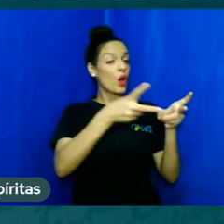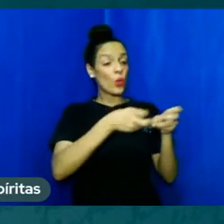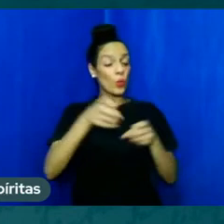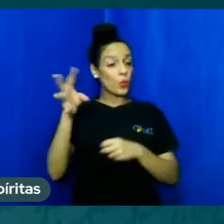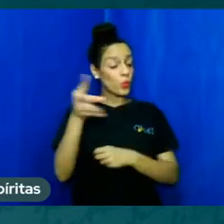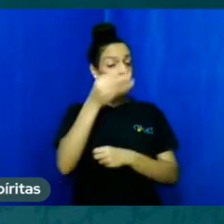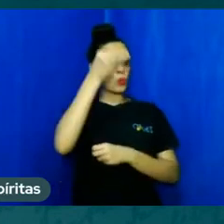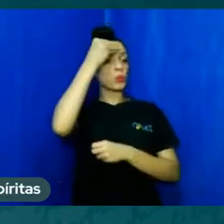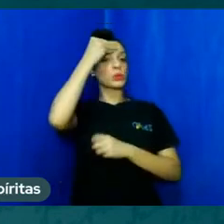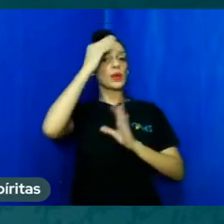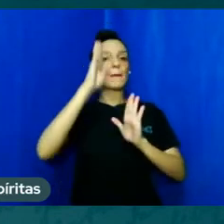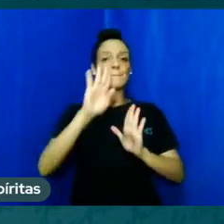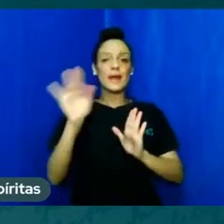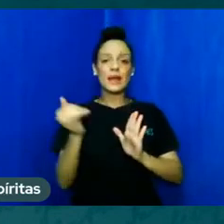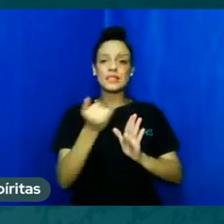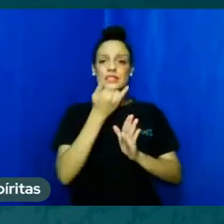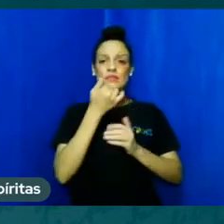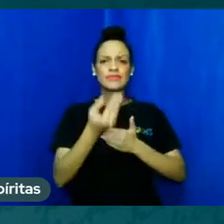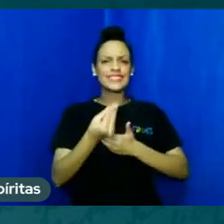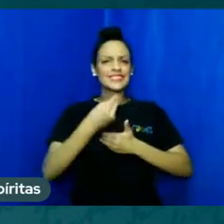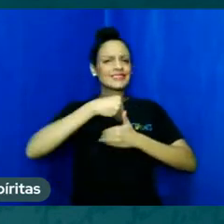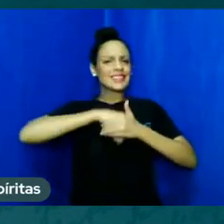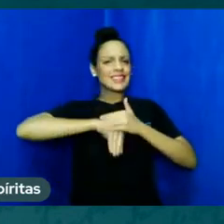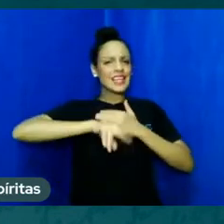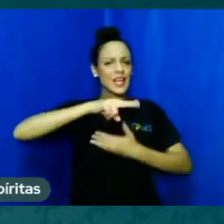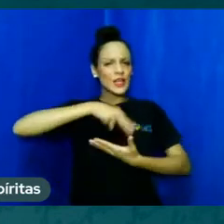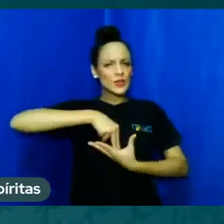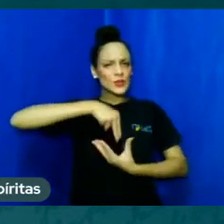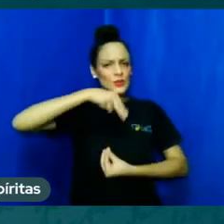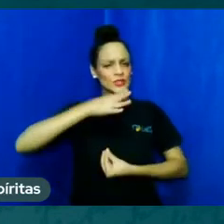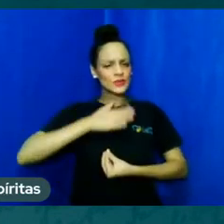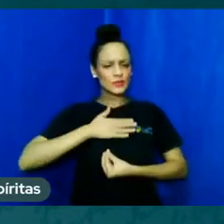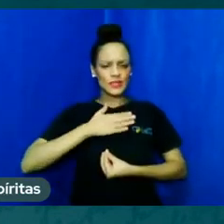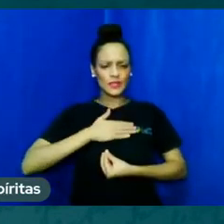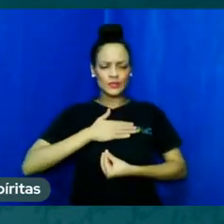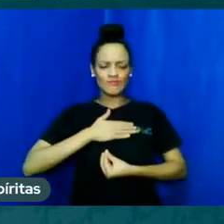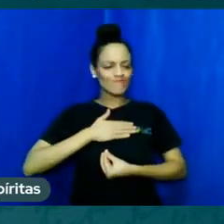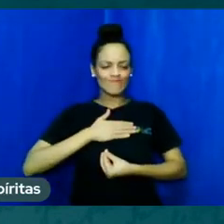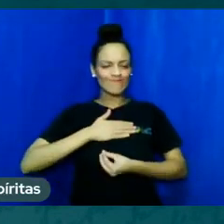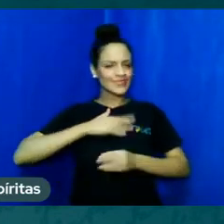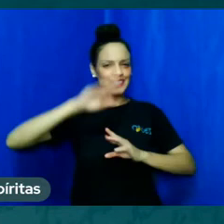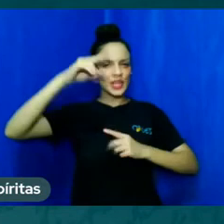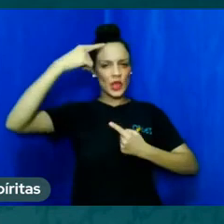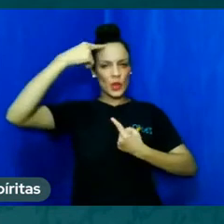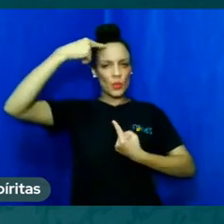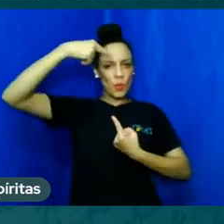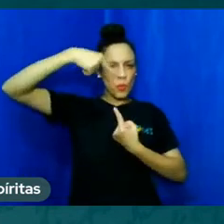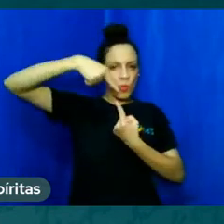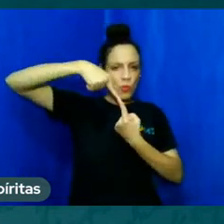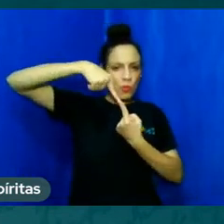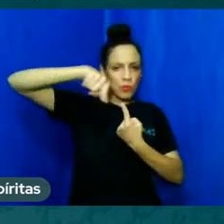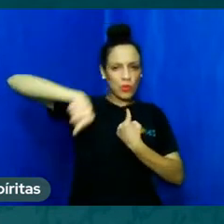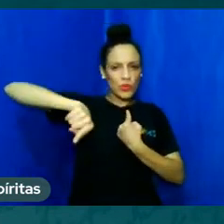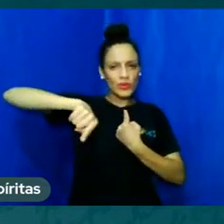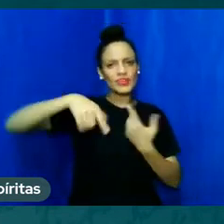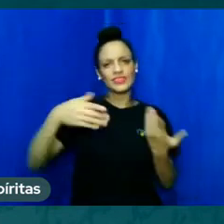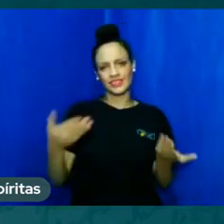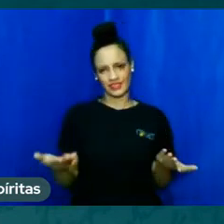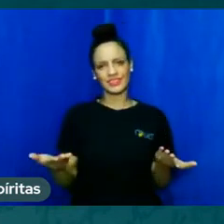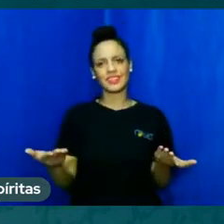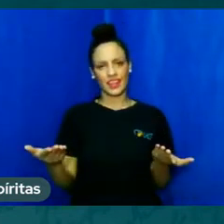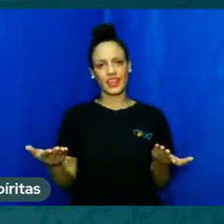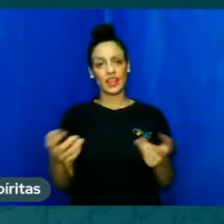como espírito. Porque eu, espírito, sei. E a gente vai saber, de